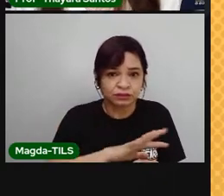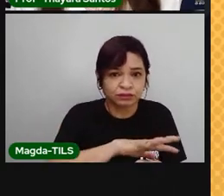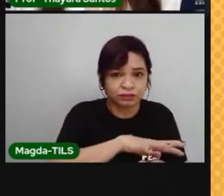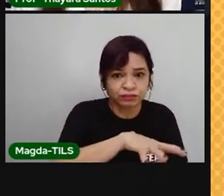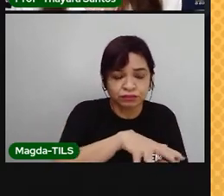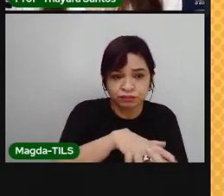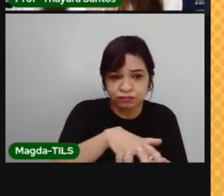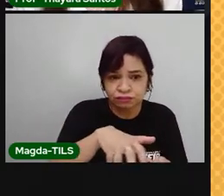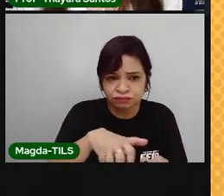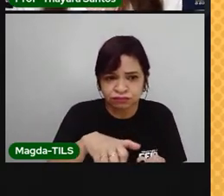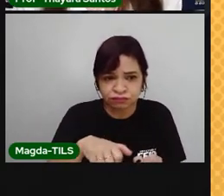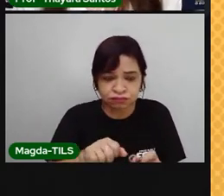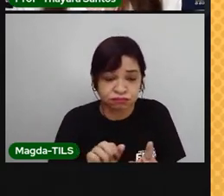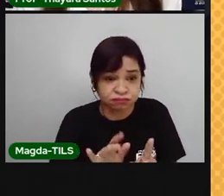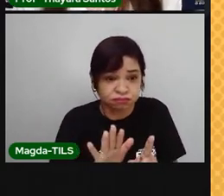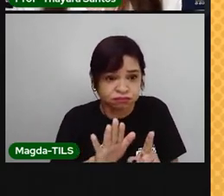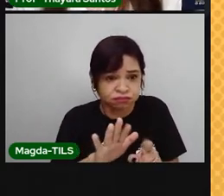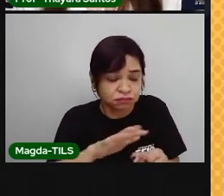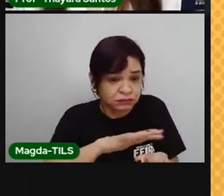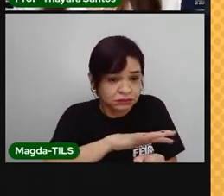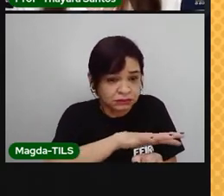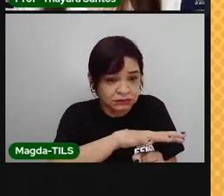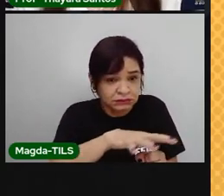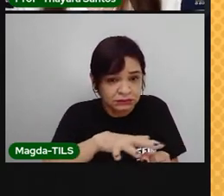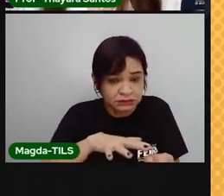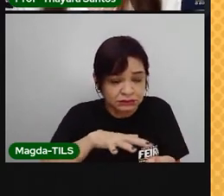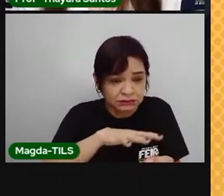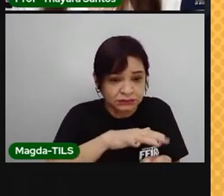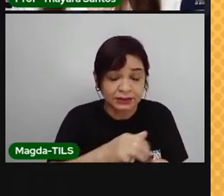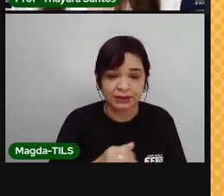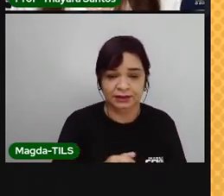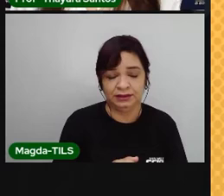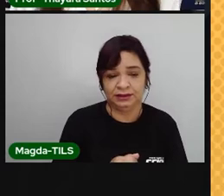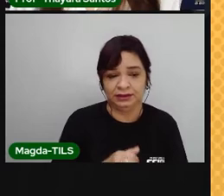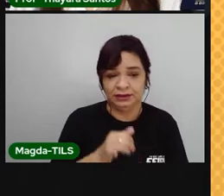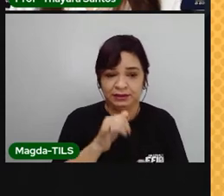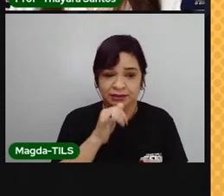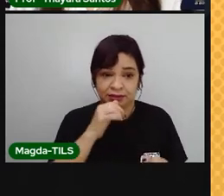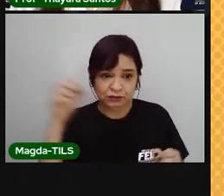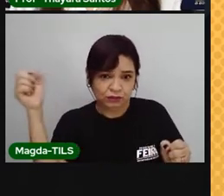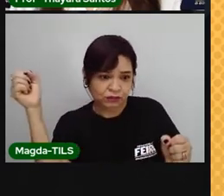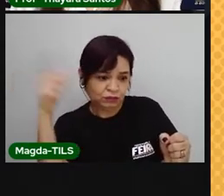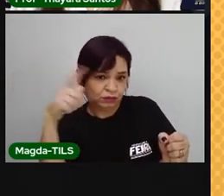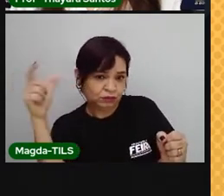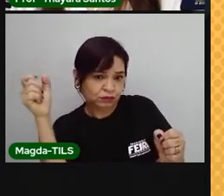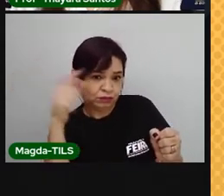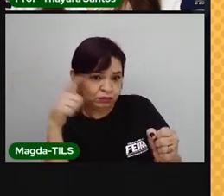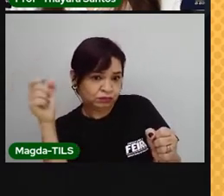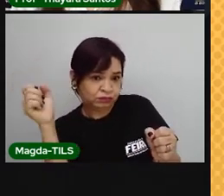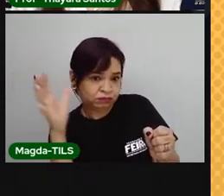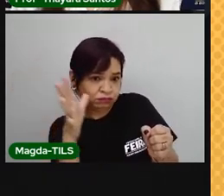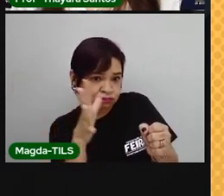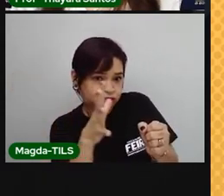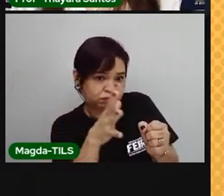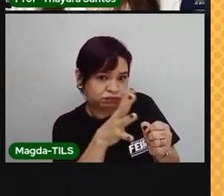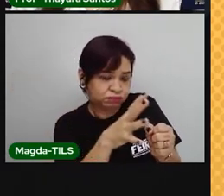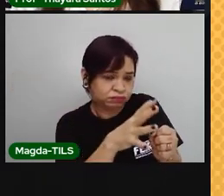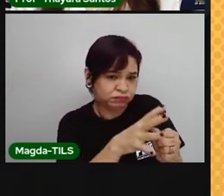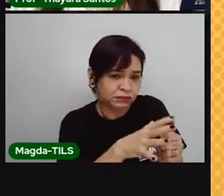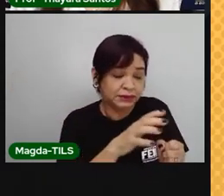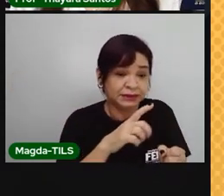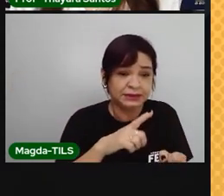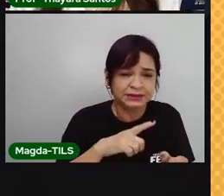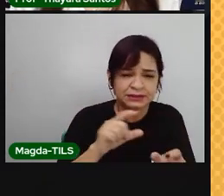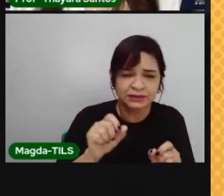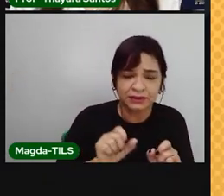gasosa fina que permite que parte da radiação solar penetre. Para isso, essa camada contém gases